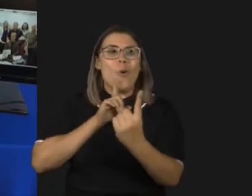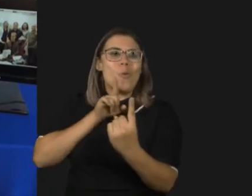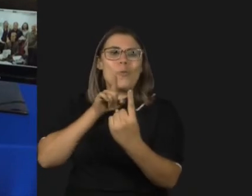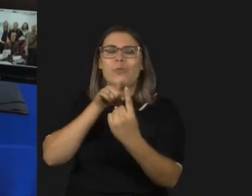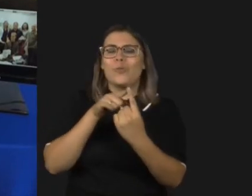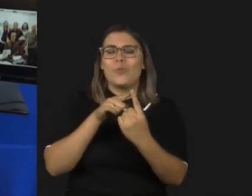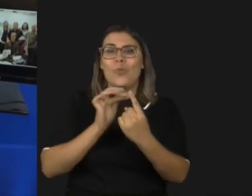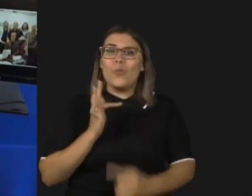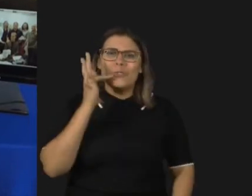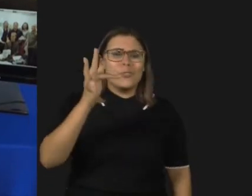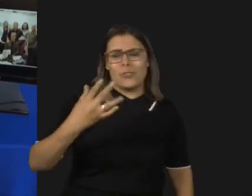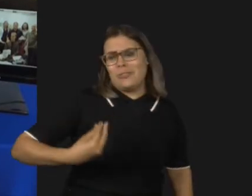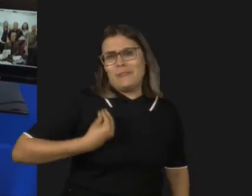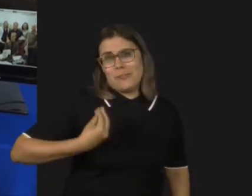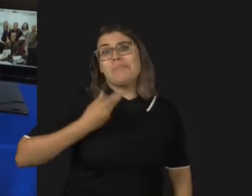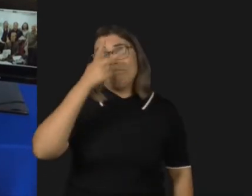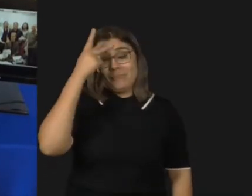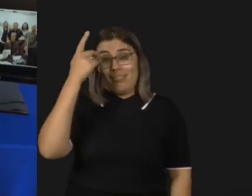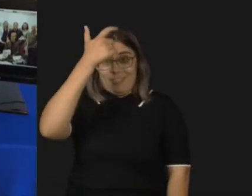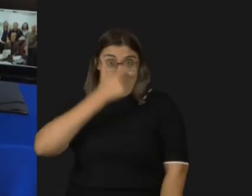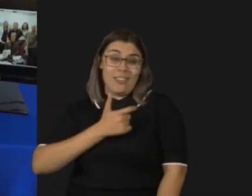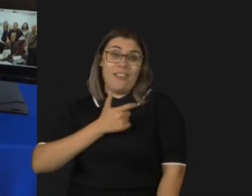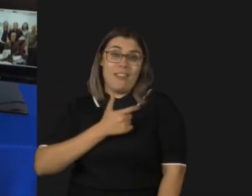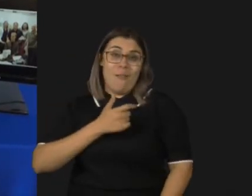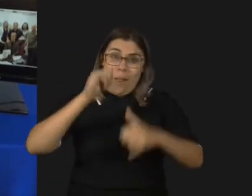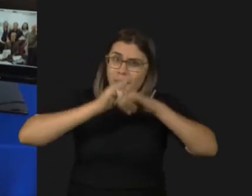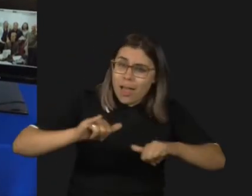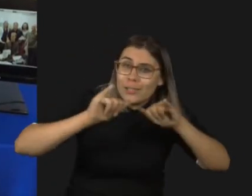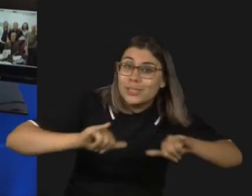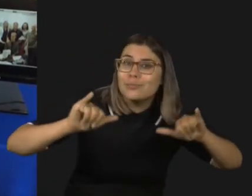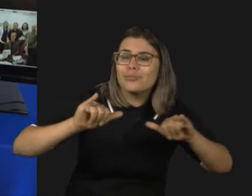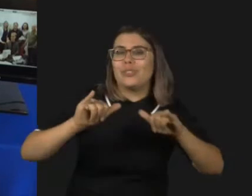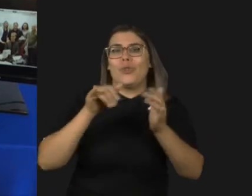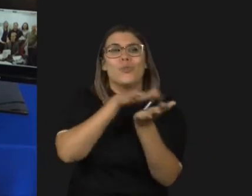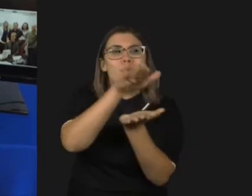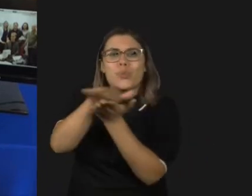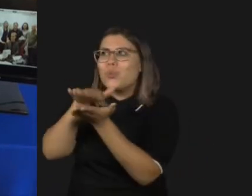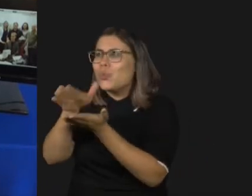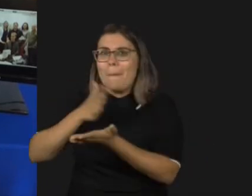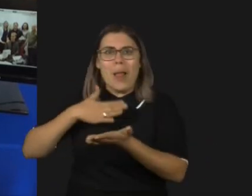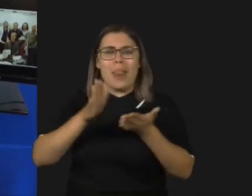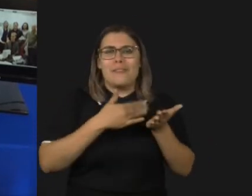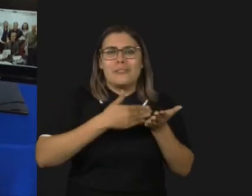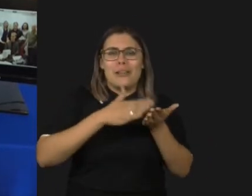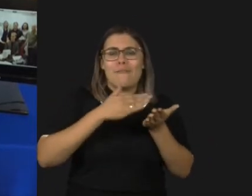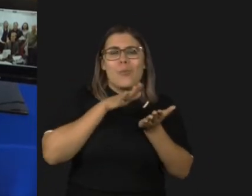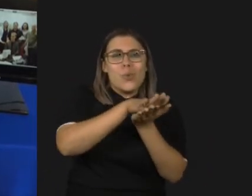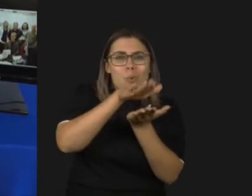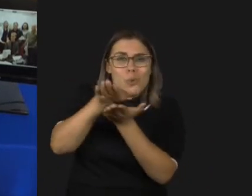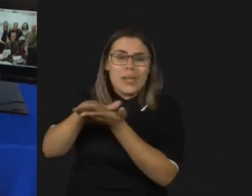a literatura impacta e eu nesse primeiro livro lancei discutida a tecnologia e as possibilidades para ela.